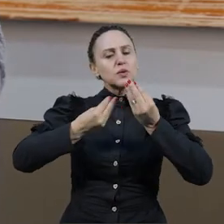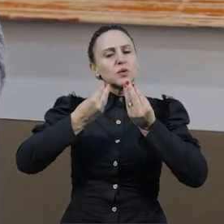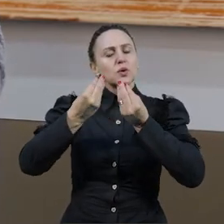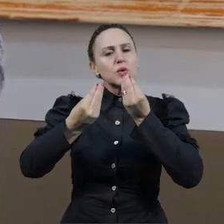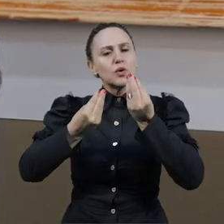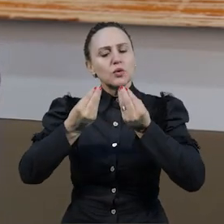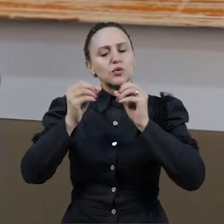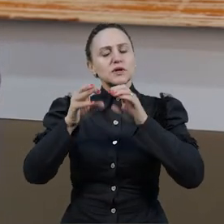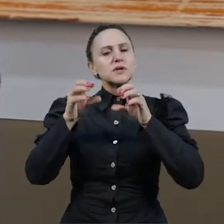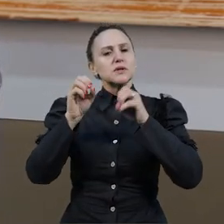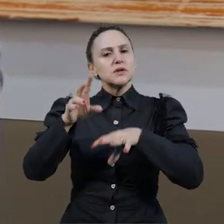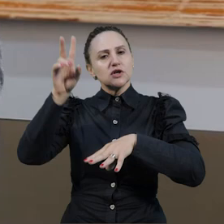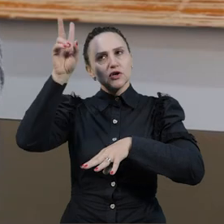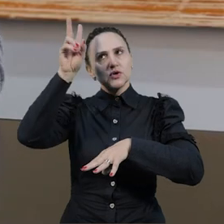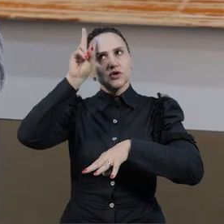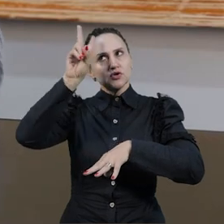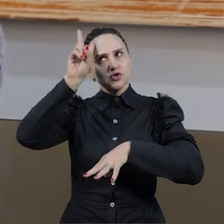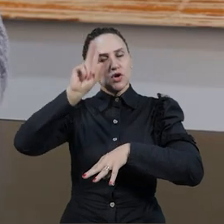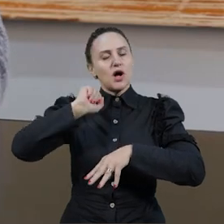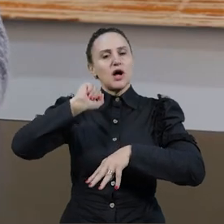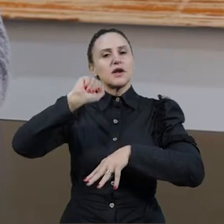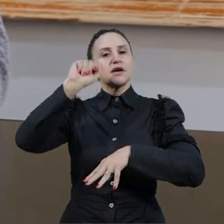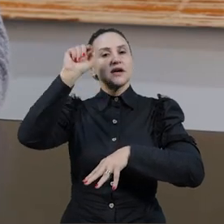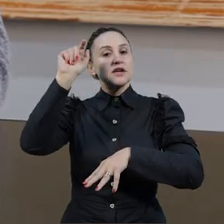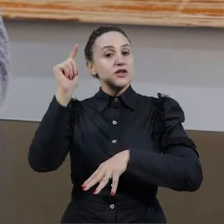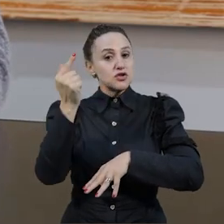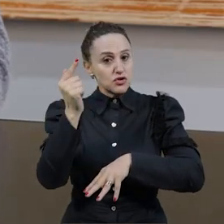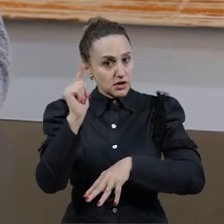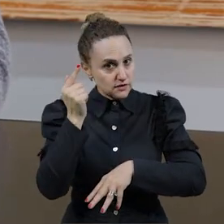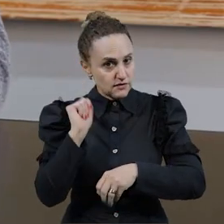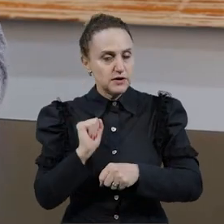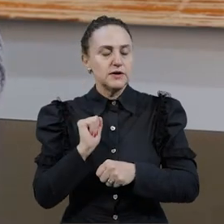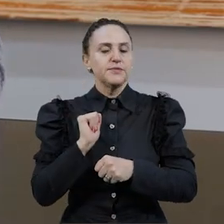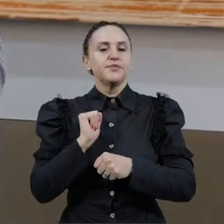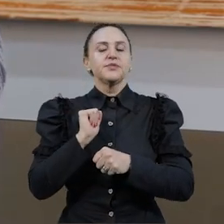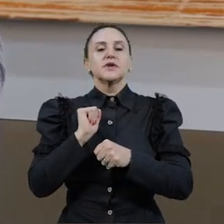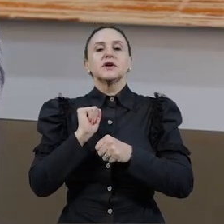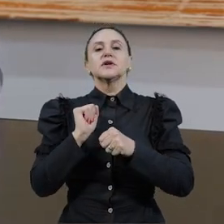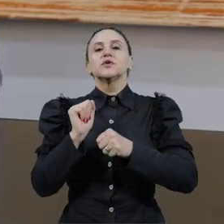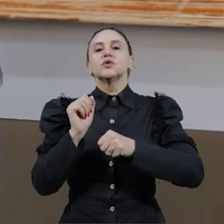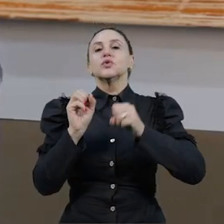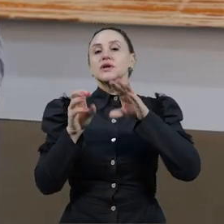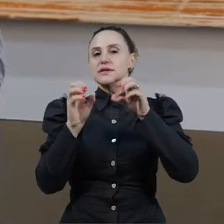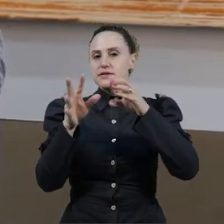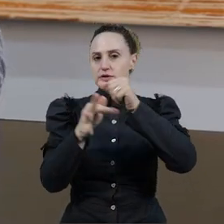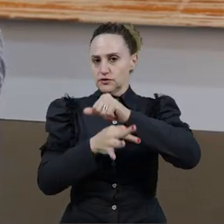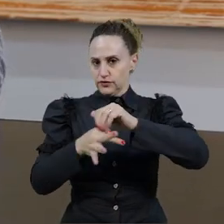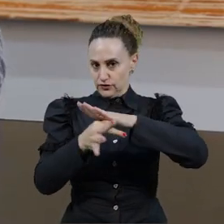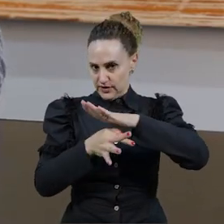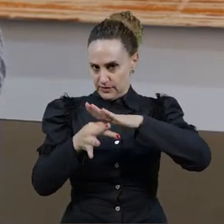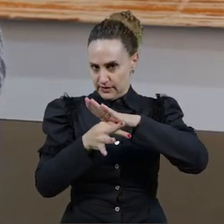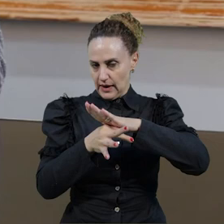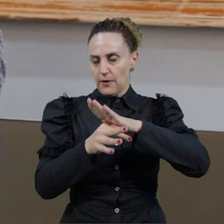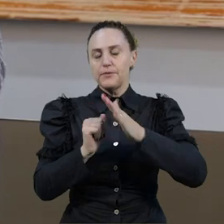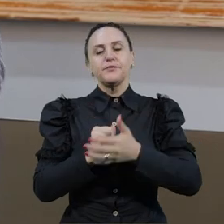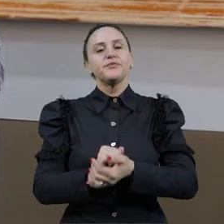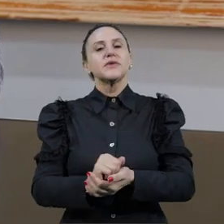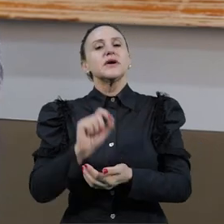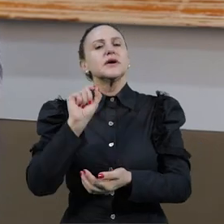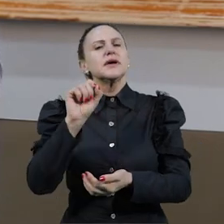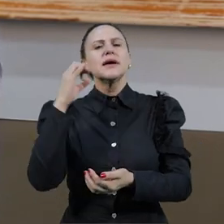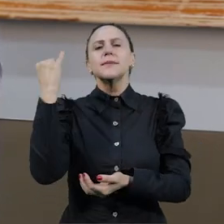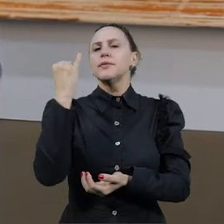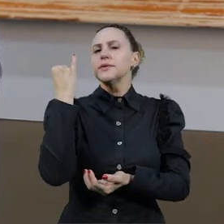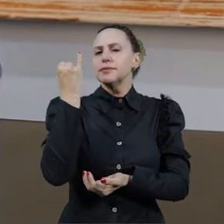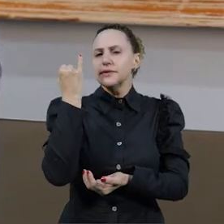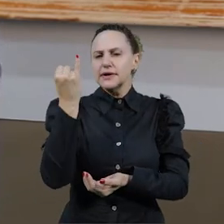no contexto dos anos iniciais do ensino fundamental, depois vamos discutir a importância dessas áreas de conhecimento